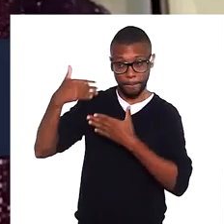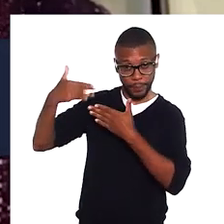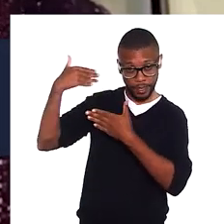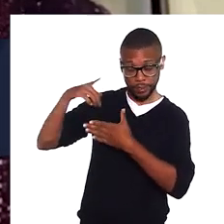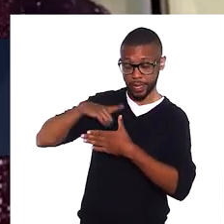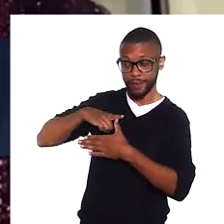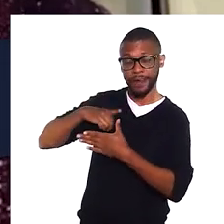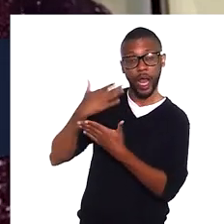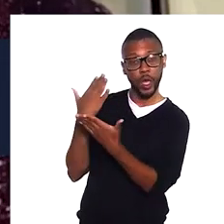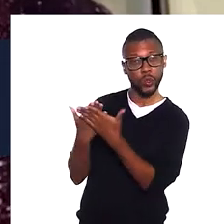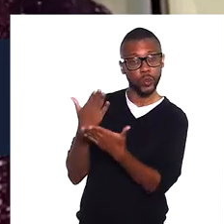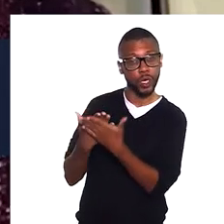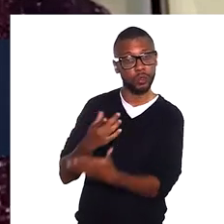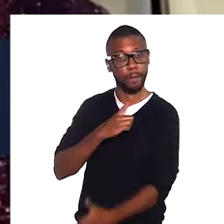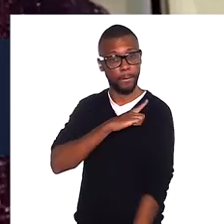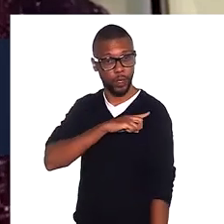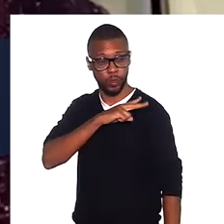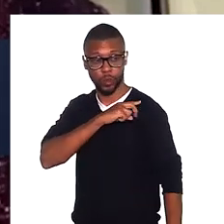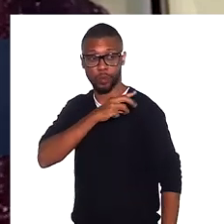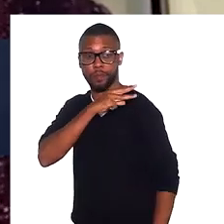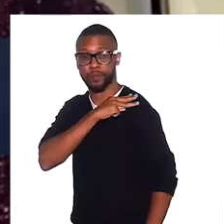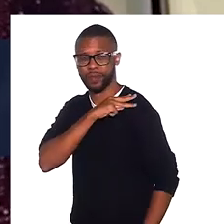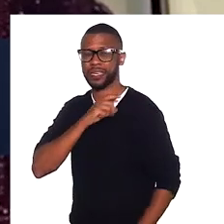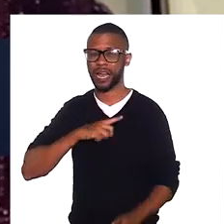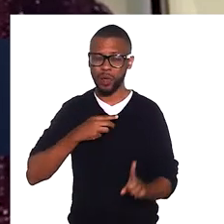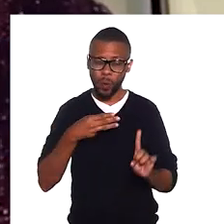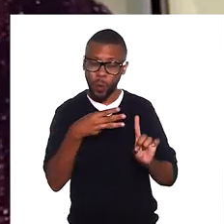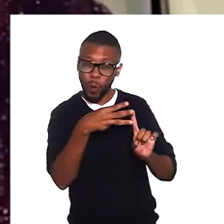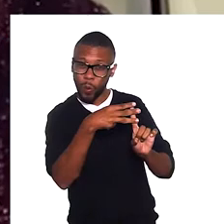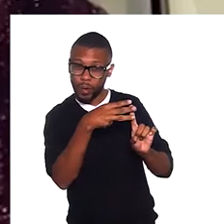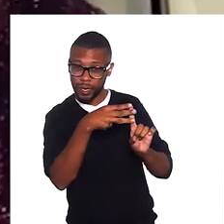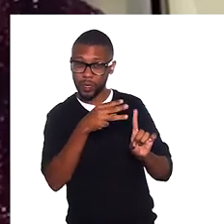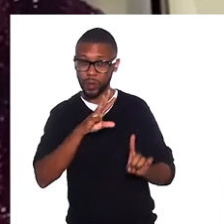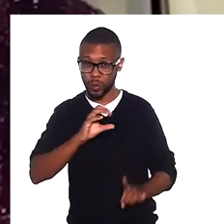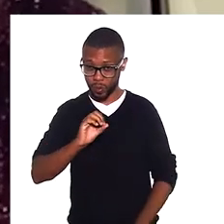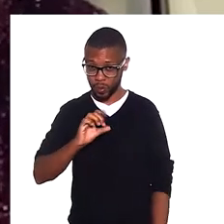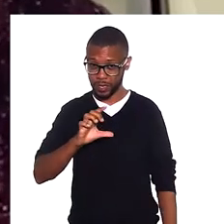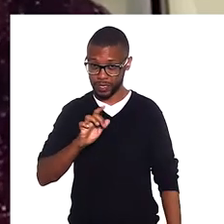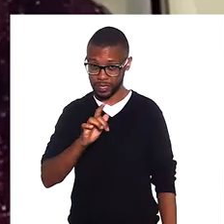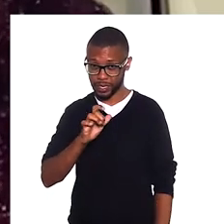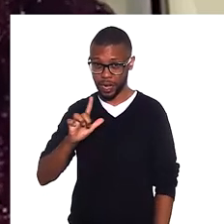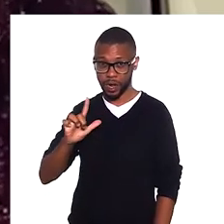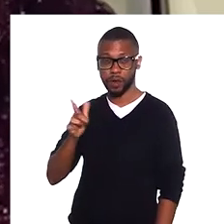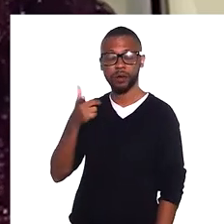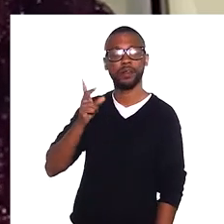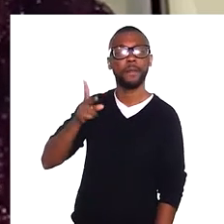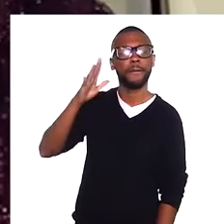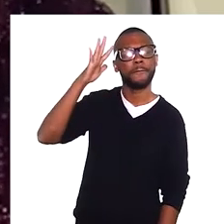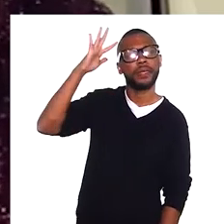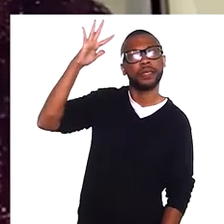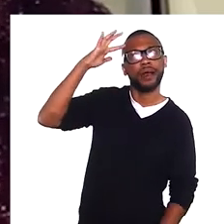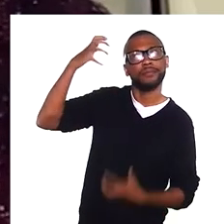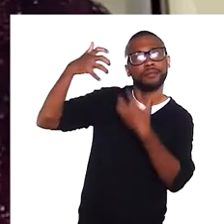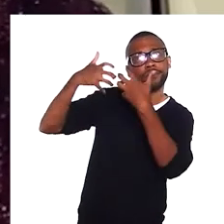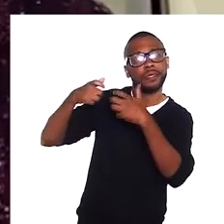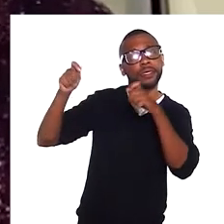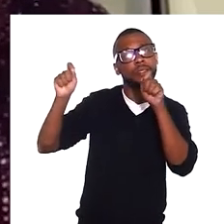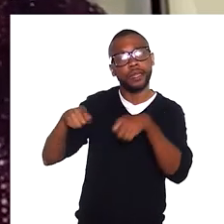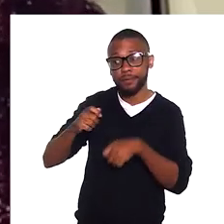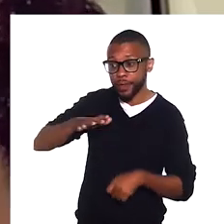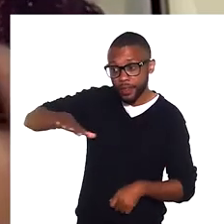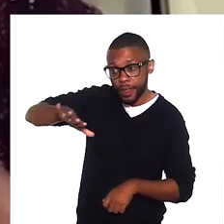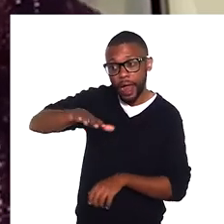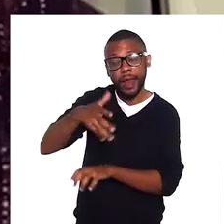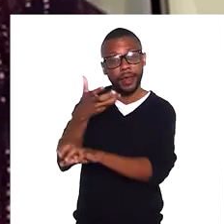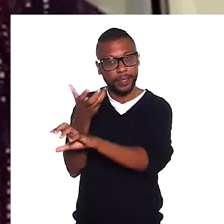que quando eu estava no ensino médio, na época era o colegial, o antigo colegial, eu sempre pensava que eu poderia fazer alguma coisa no